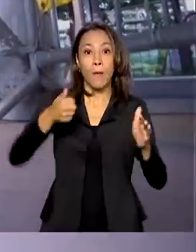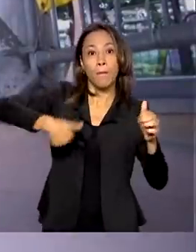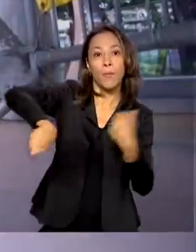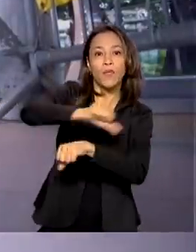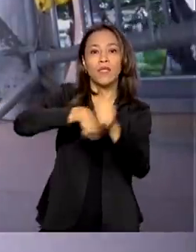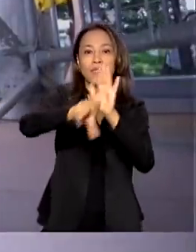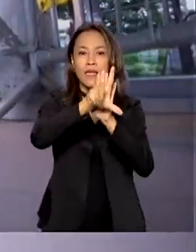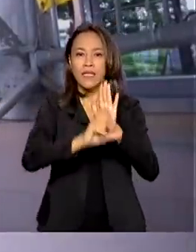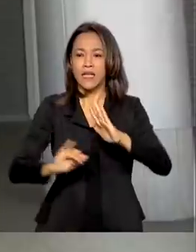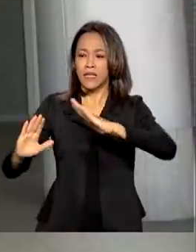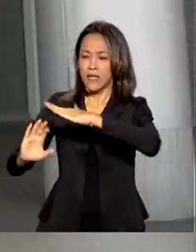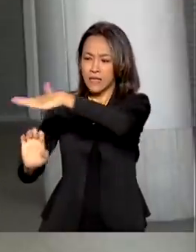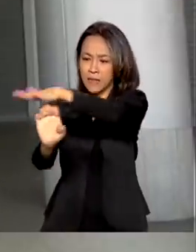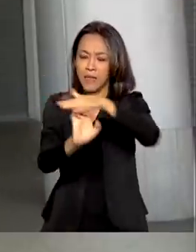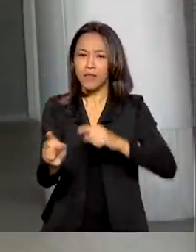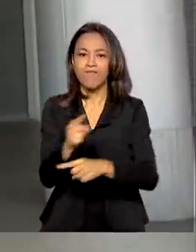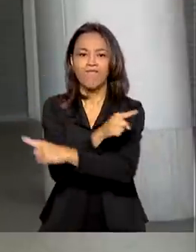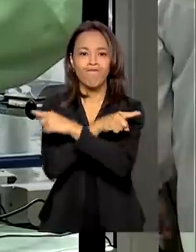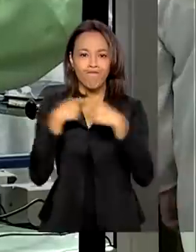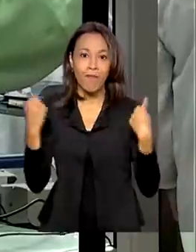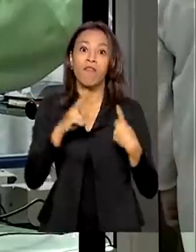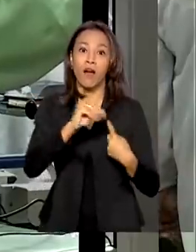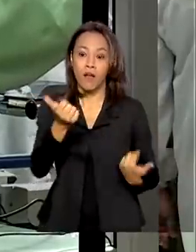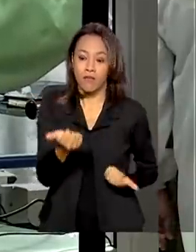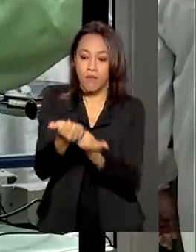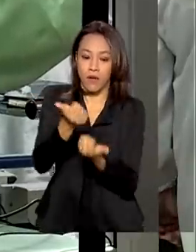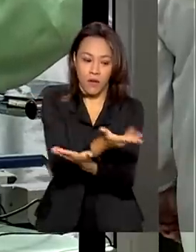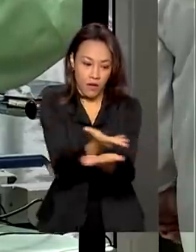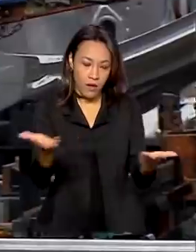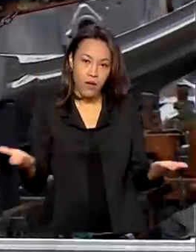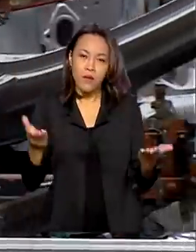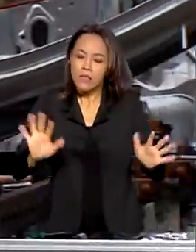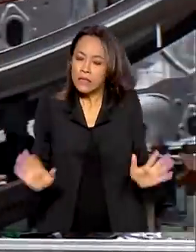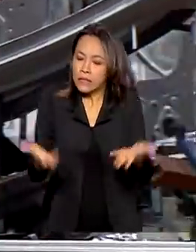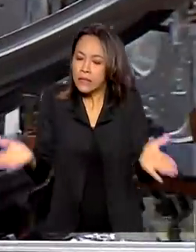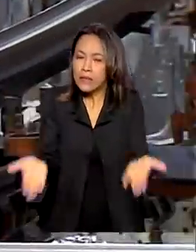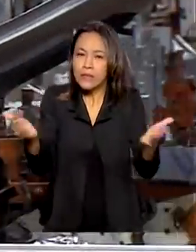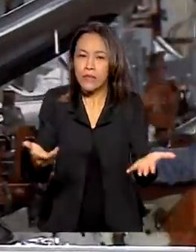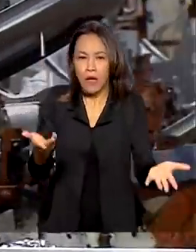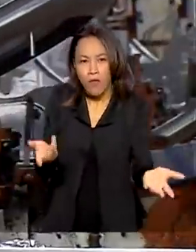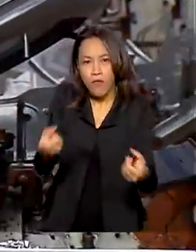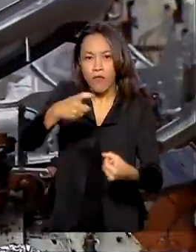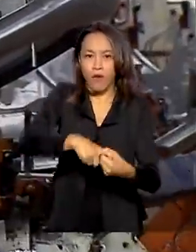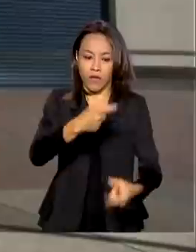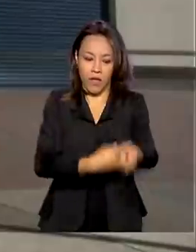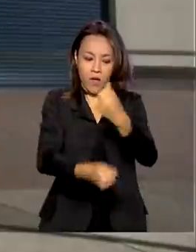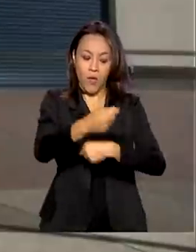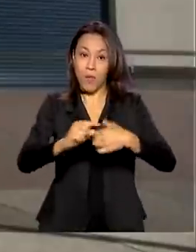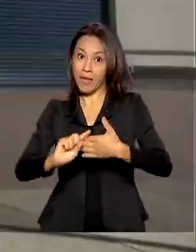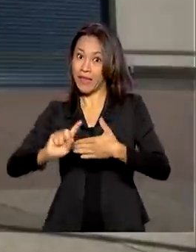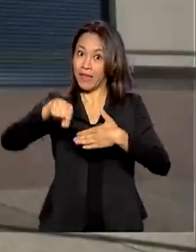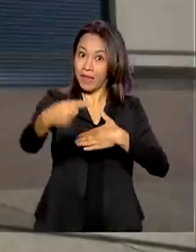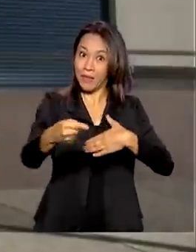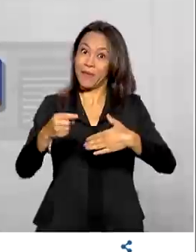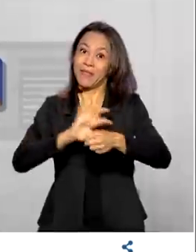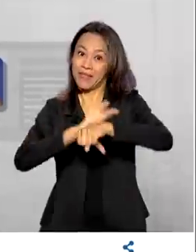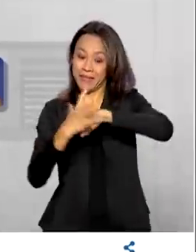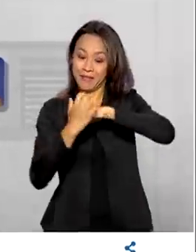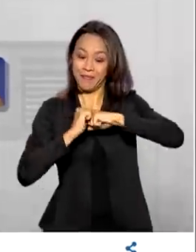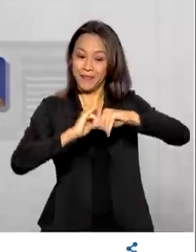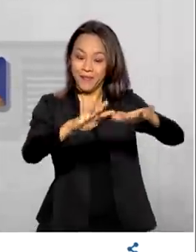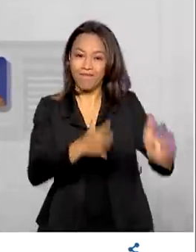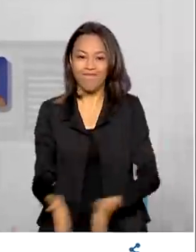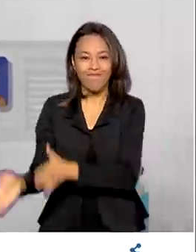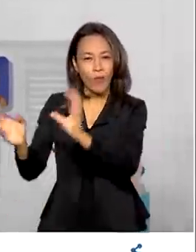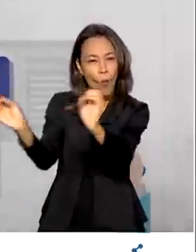falências devem facilitar a recuperação de empresas e incentivar a retomada econômica pós-pandemia. Nada